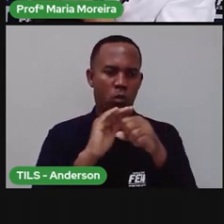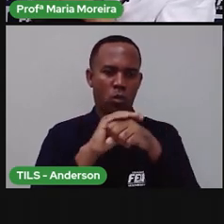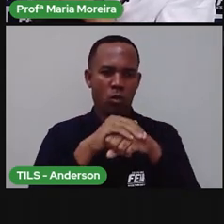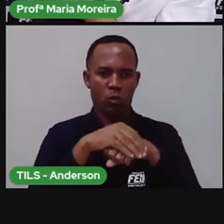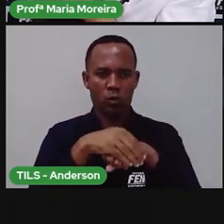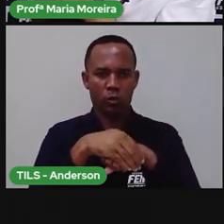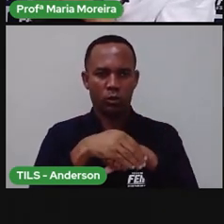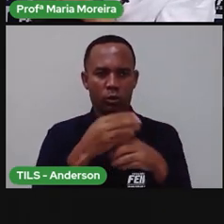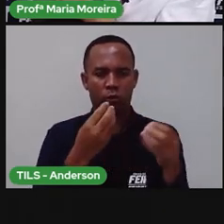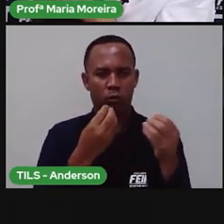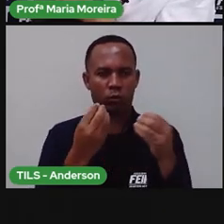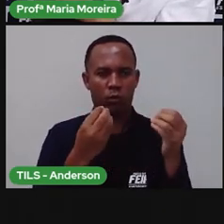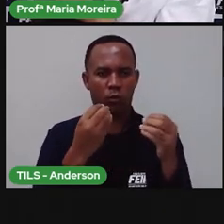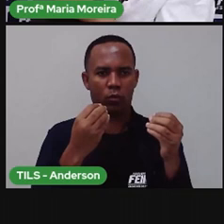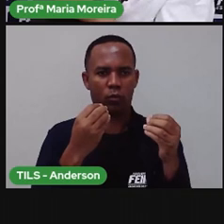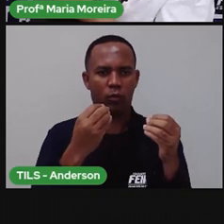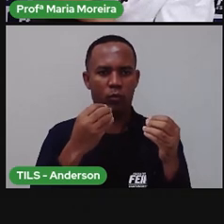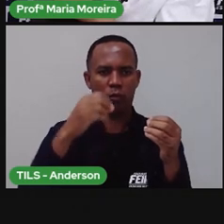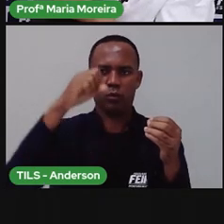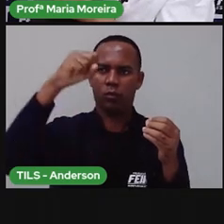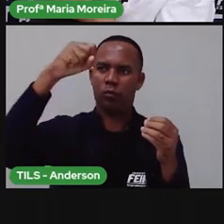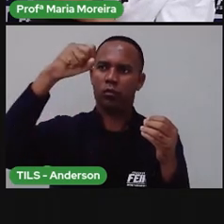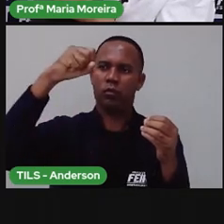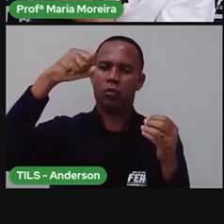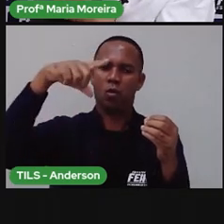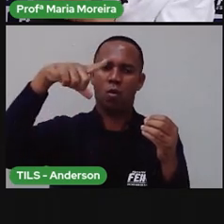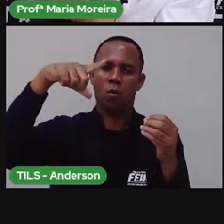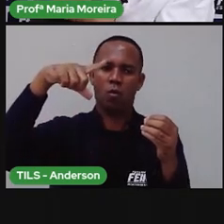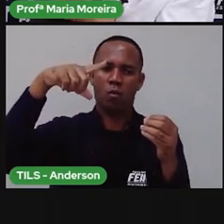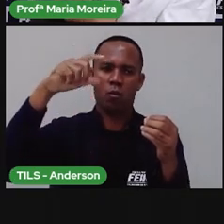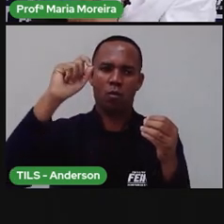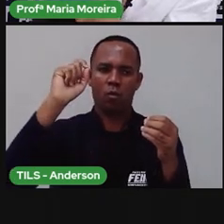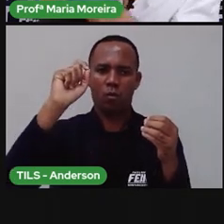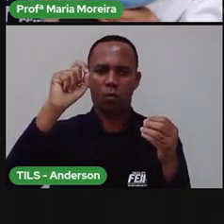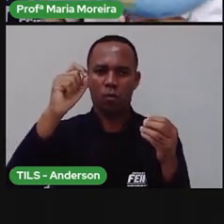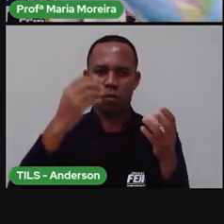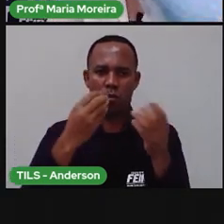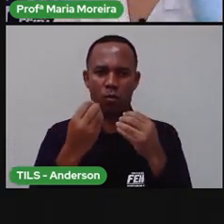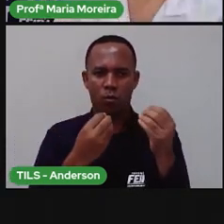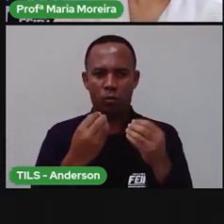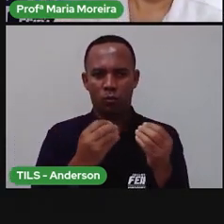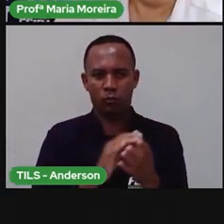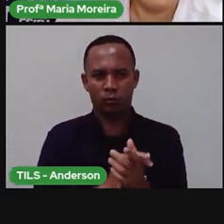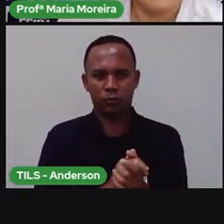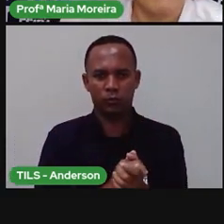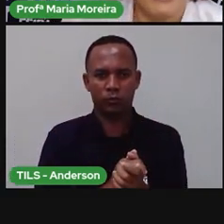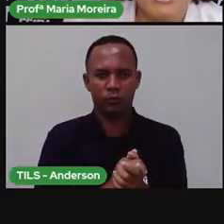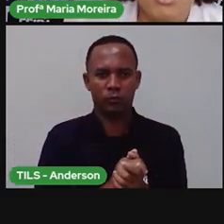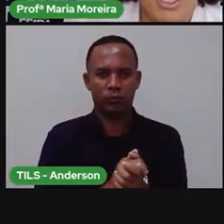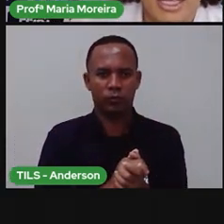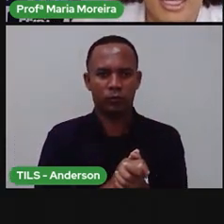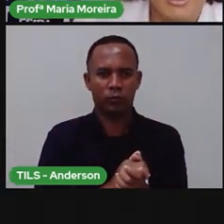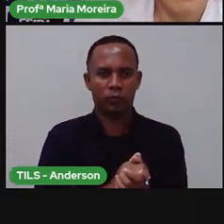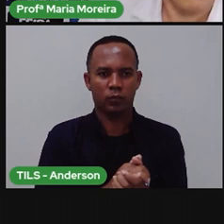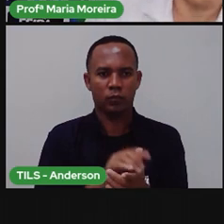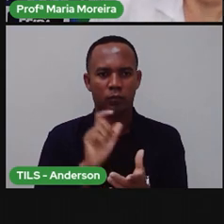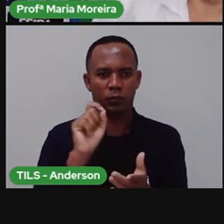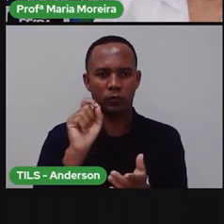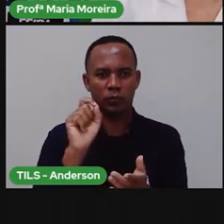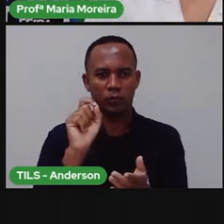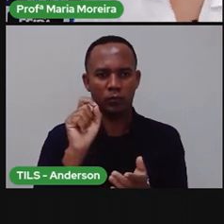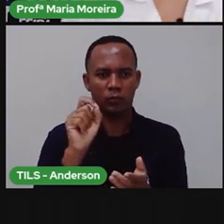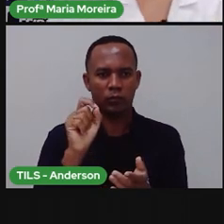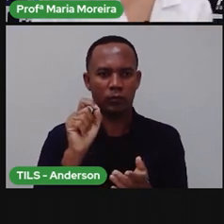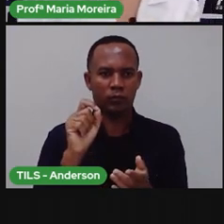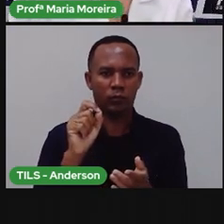Noite. Porque não está chegando o quê? O sol. Olha a imagem que a Pró traz aí. Então, isso aí é que